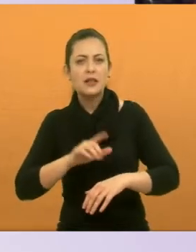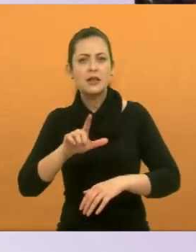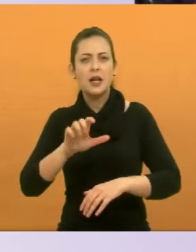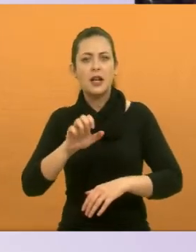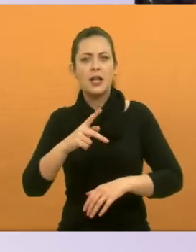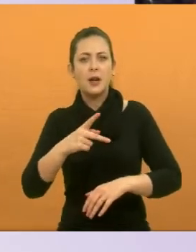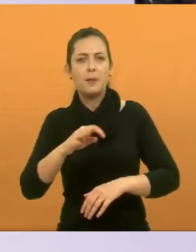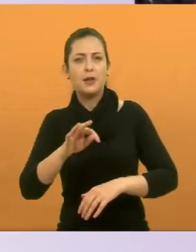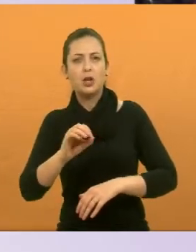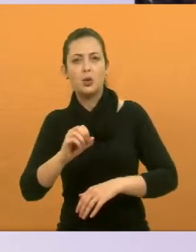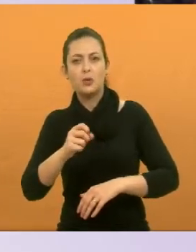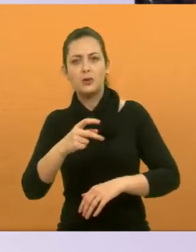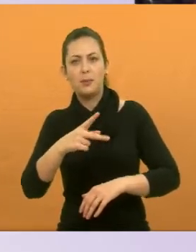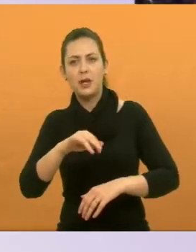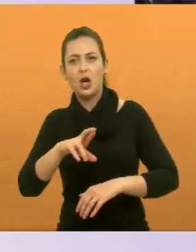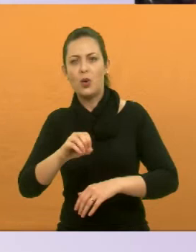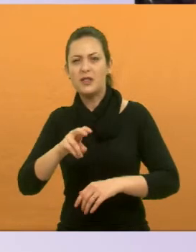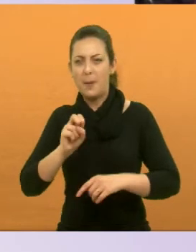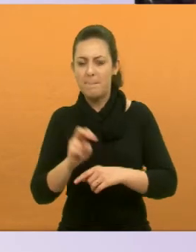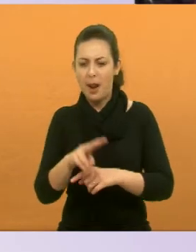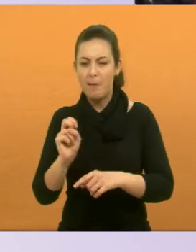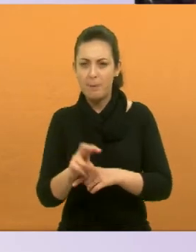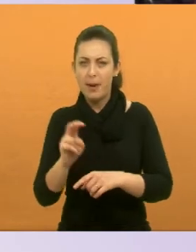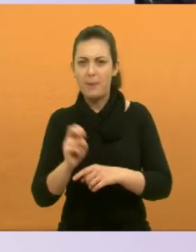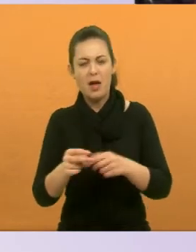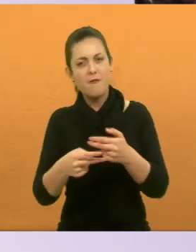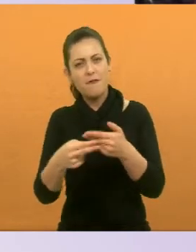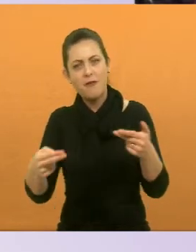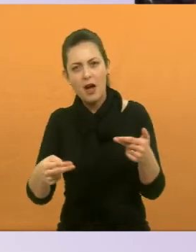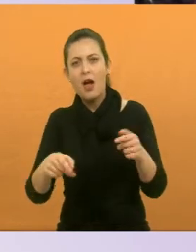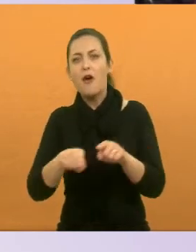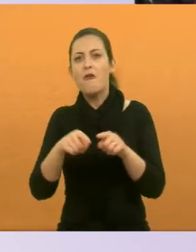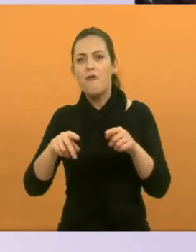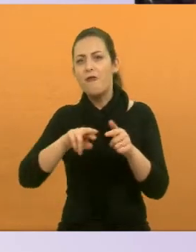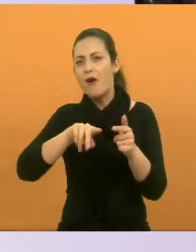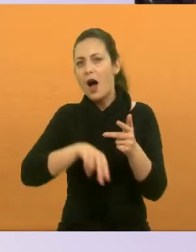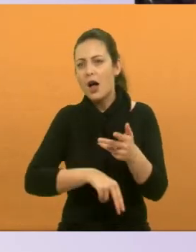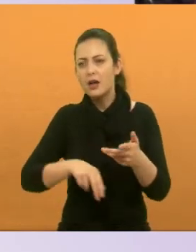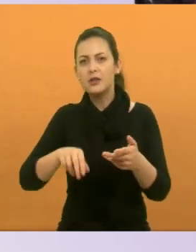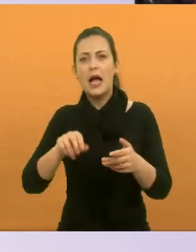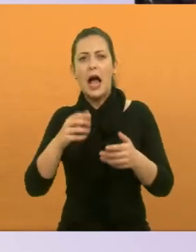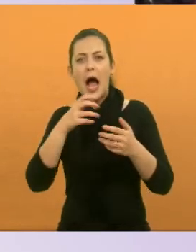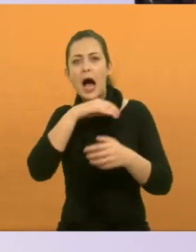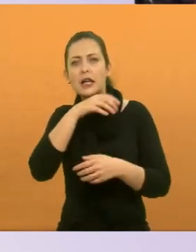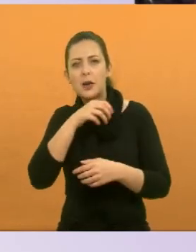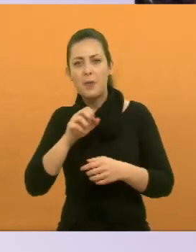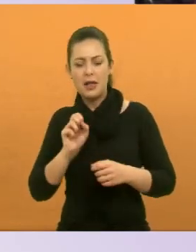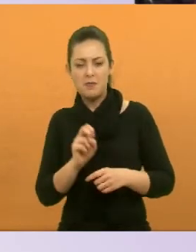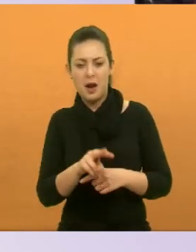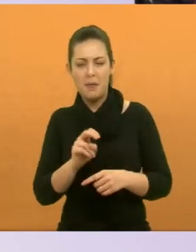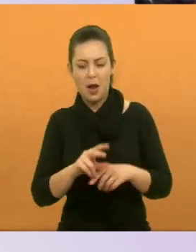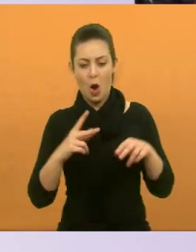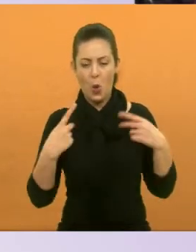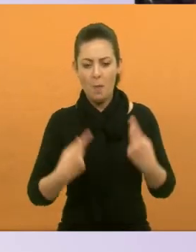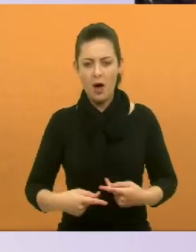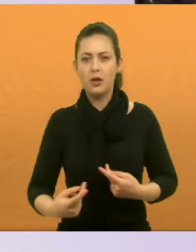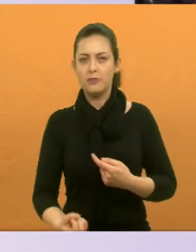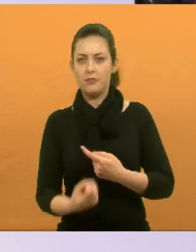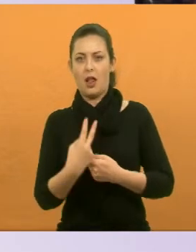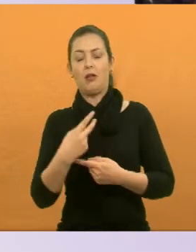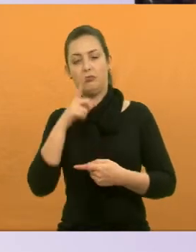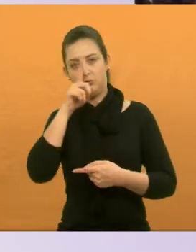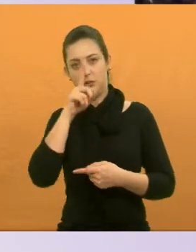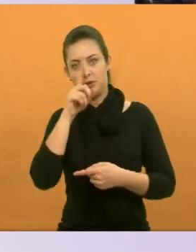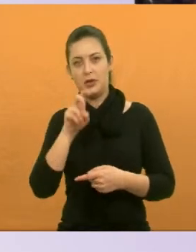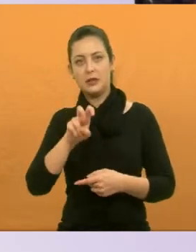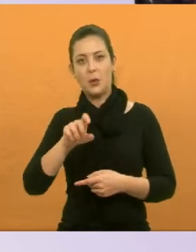parvovirose, hepatite, que também são algumas zoonoses, que também são transmitidas para os seres humanos. Então, nós vamos estar comprando